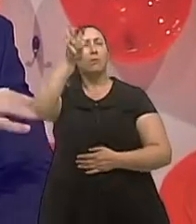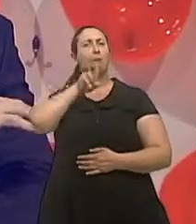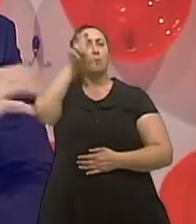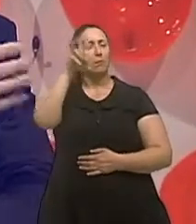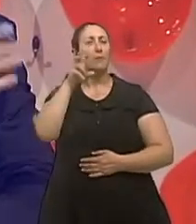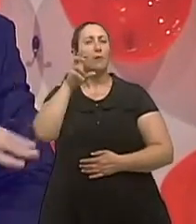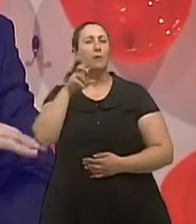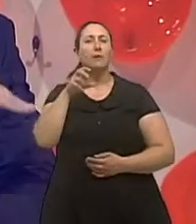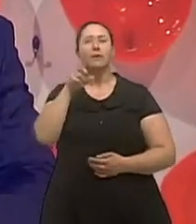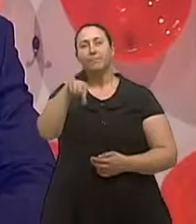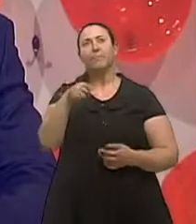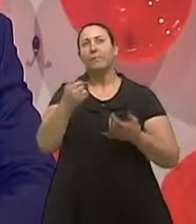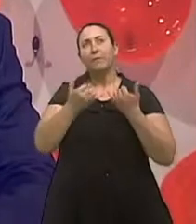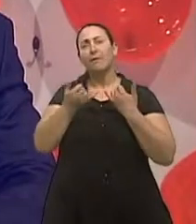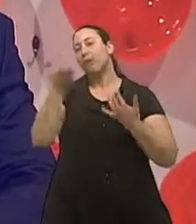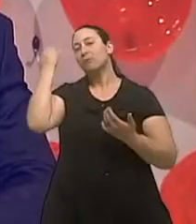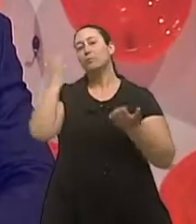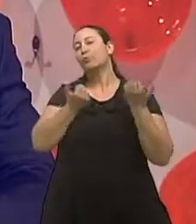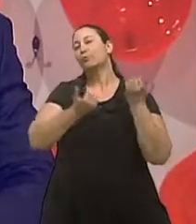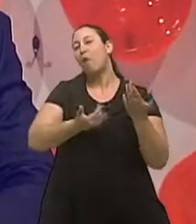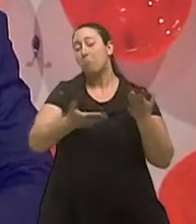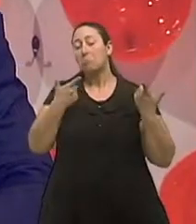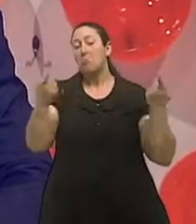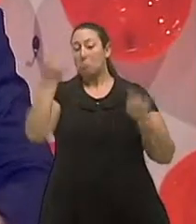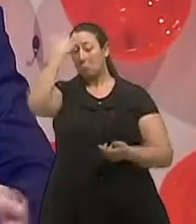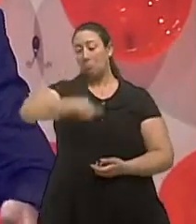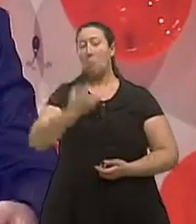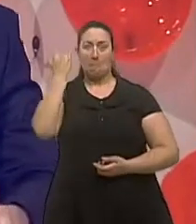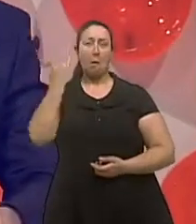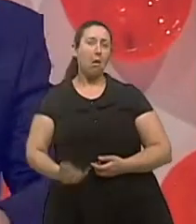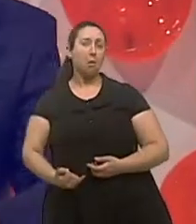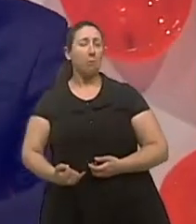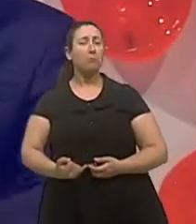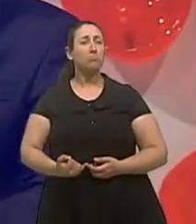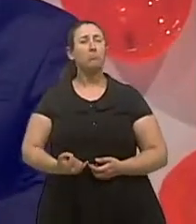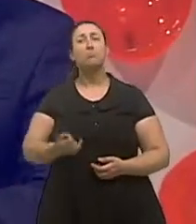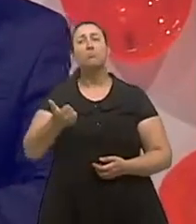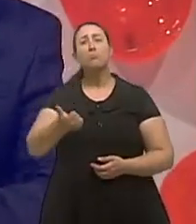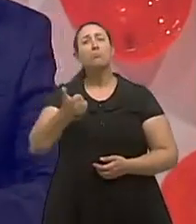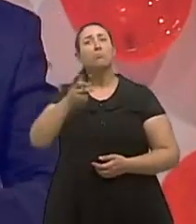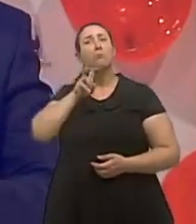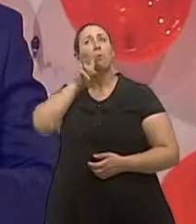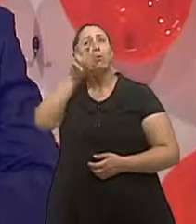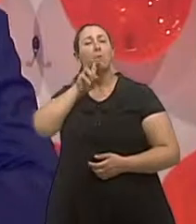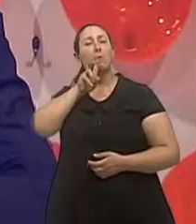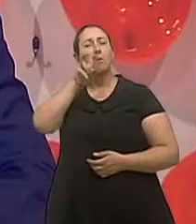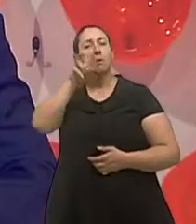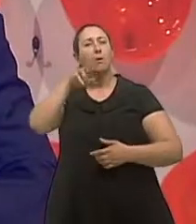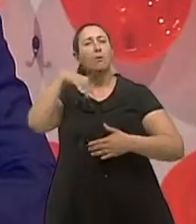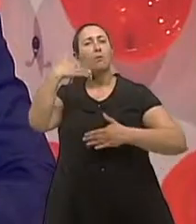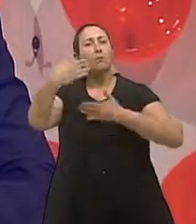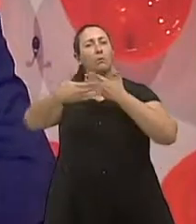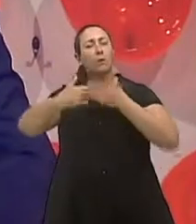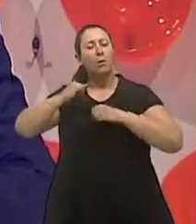mais jovens e não tinham sobrepeso, não tinham obesidade, não roncavam. A partir de uma certa idade que aumentou